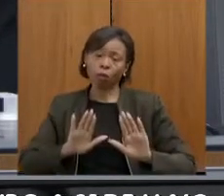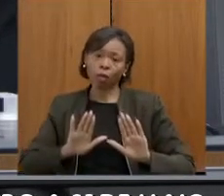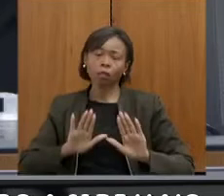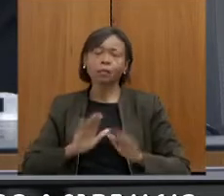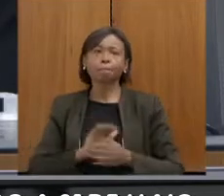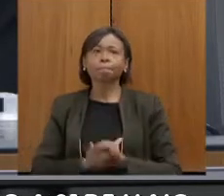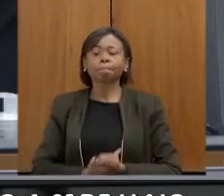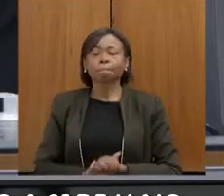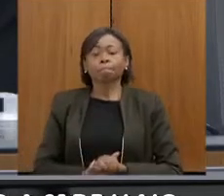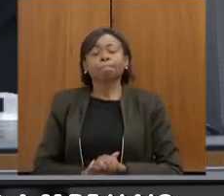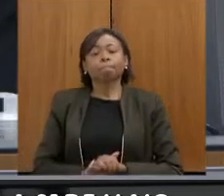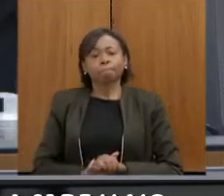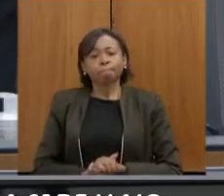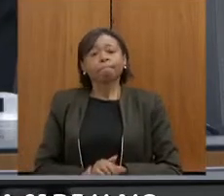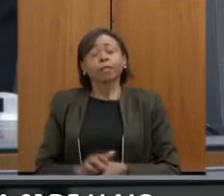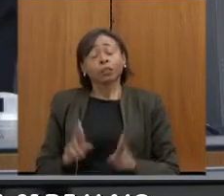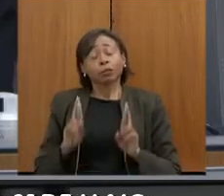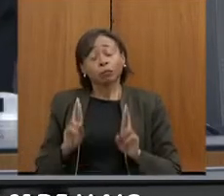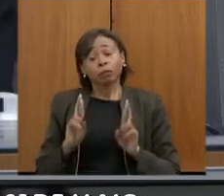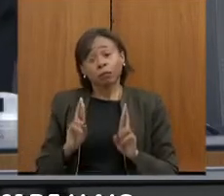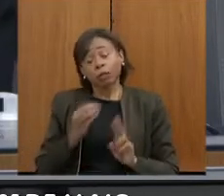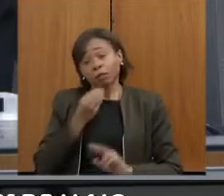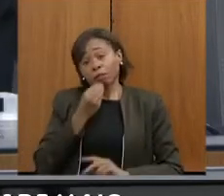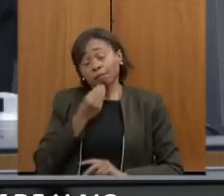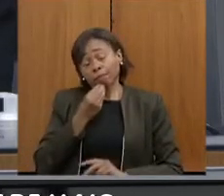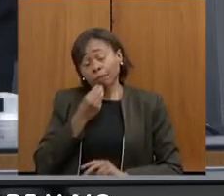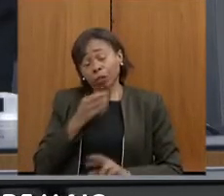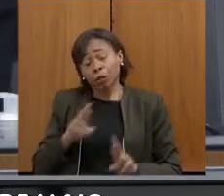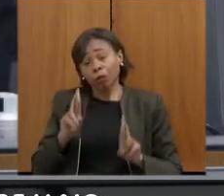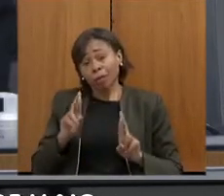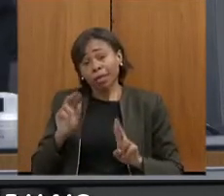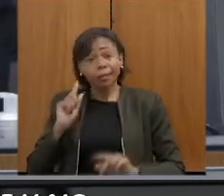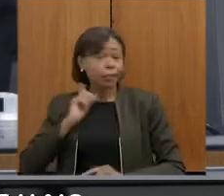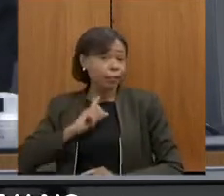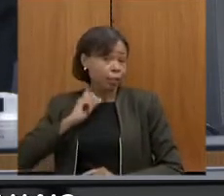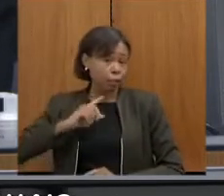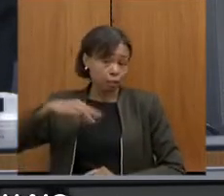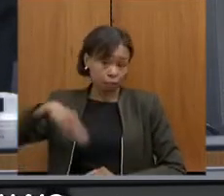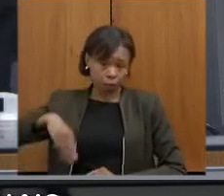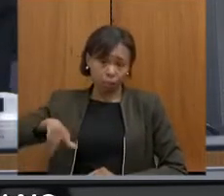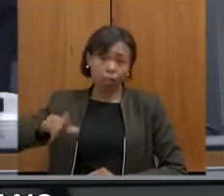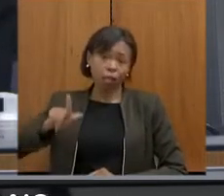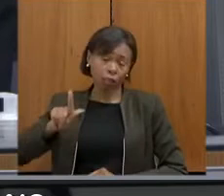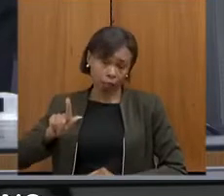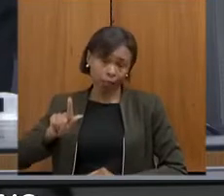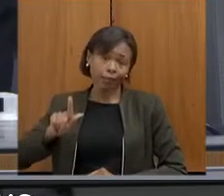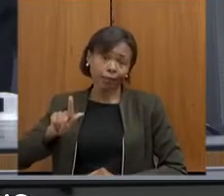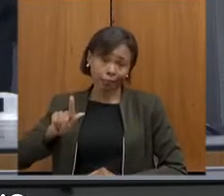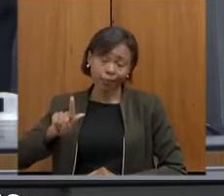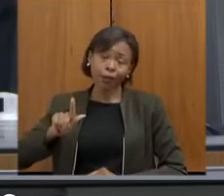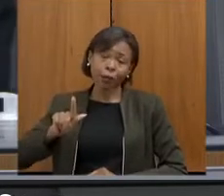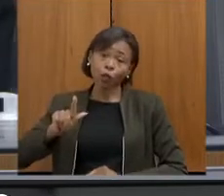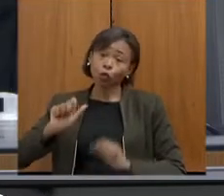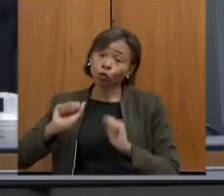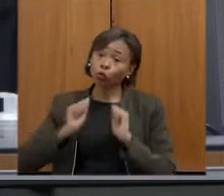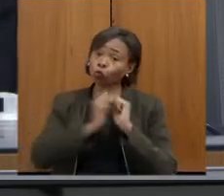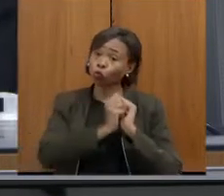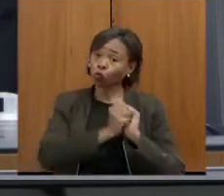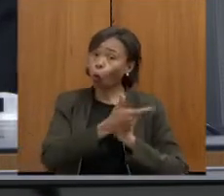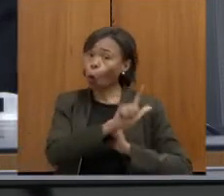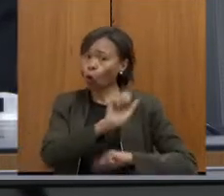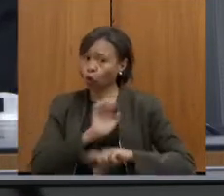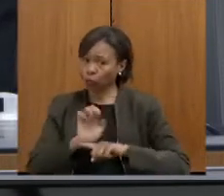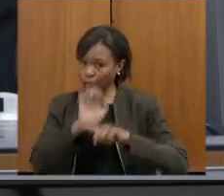espero que o Estado de Minas Gerais possa, junto aos outros Estados brasileiros,